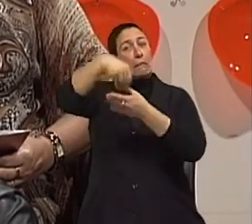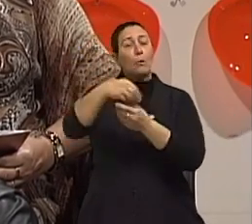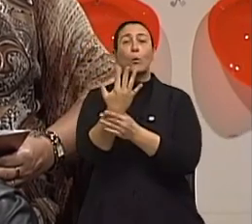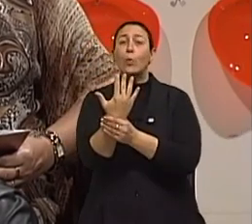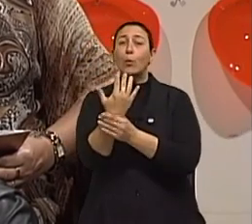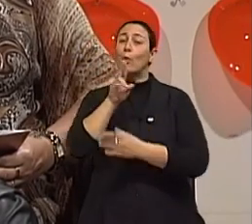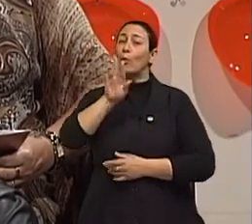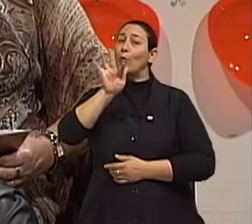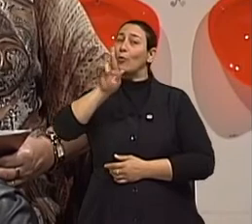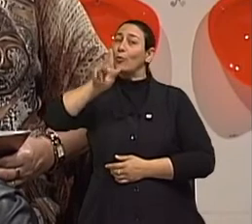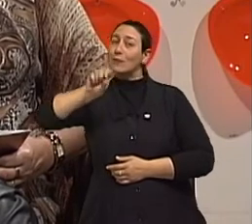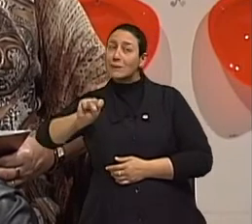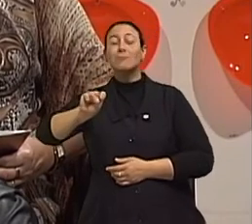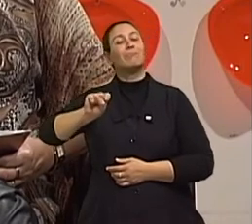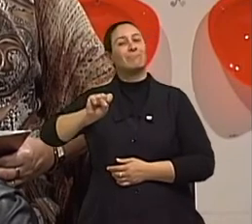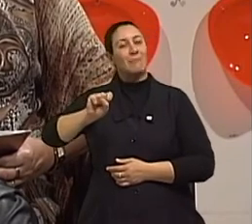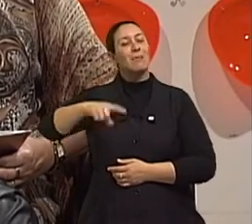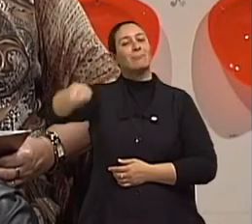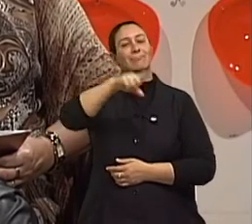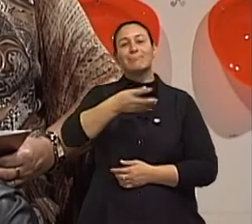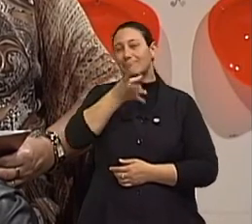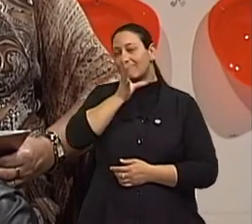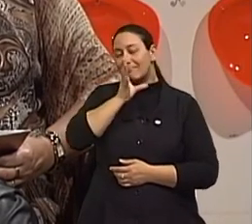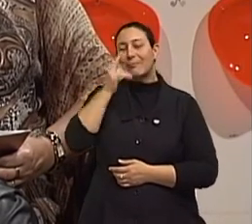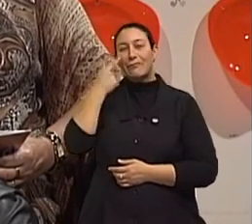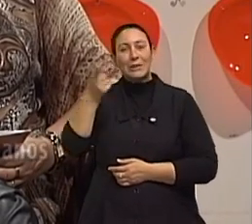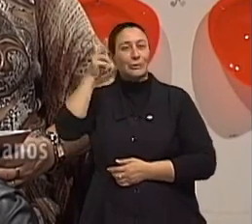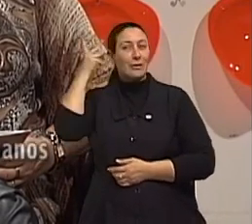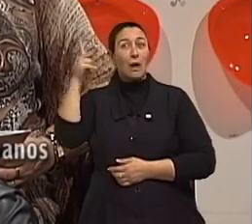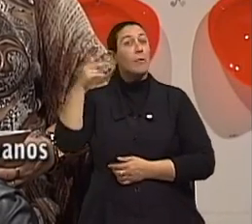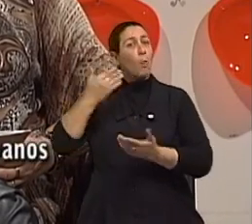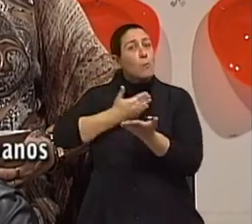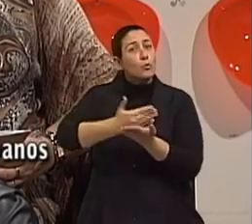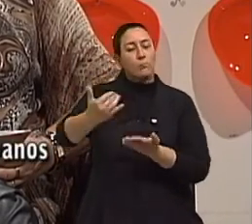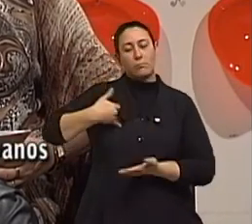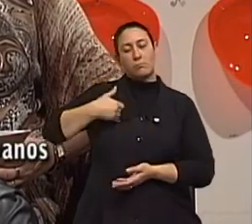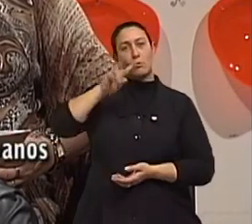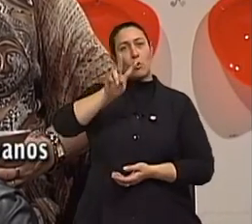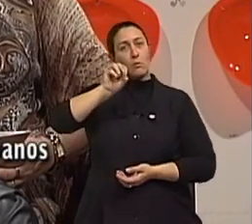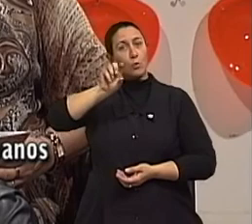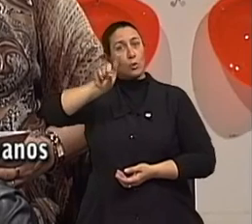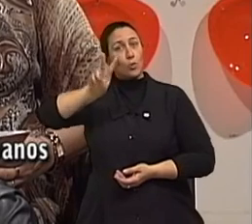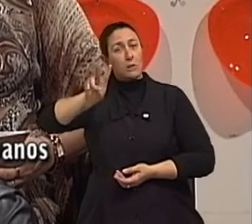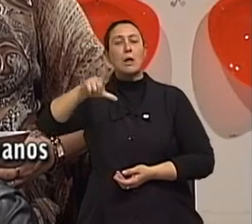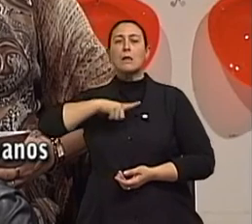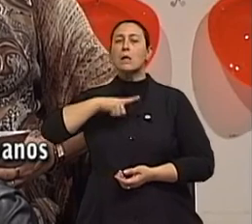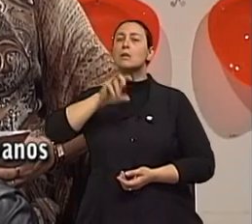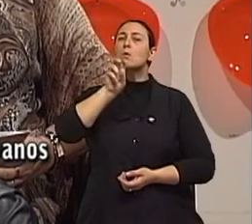nossa grande URGS, né? Que conta desde 2012 com 52 mil